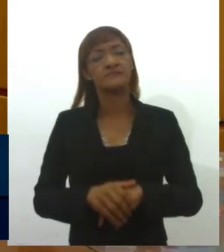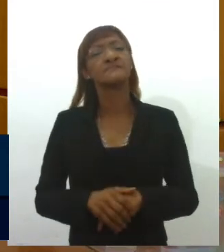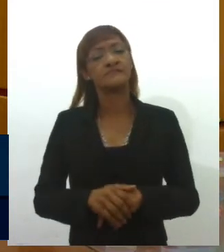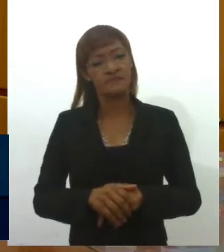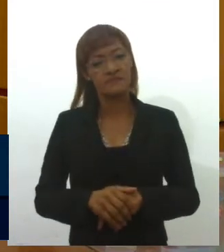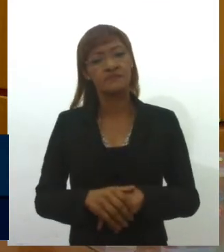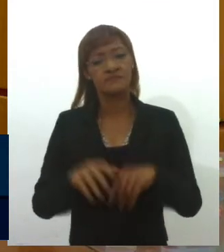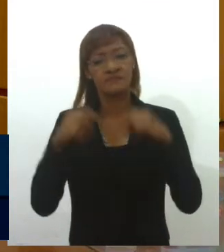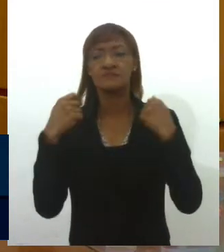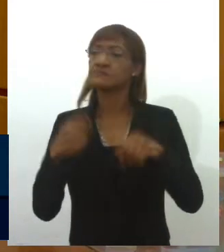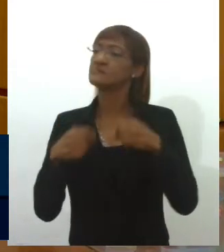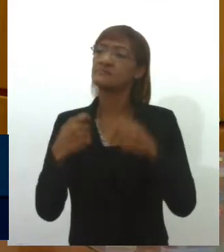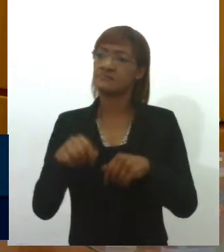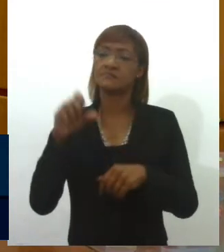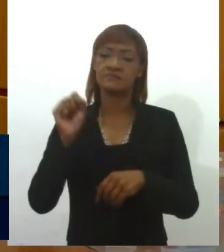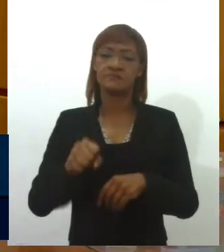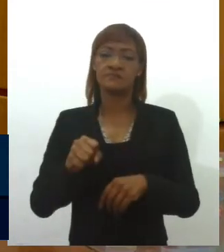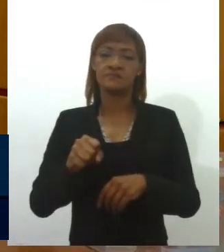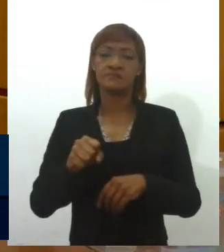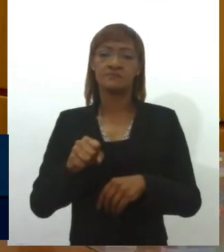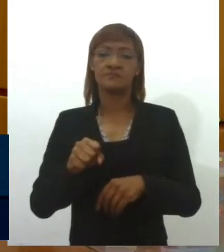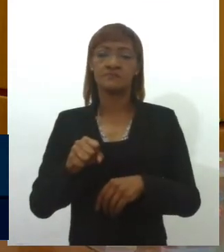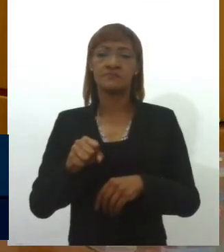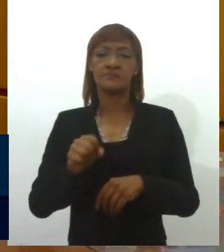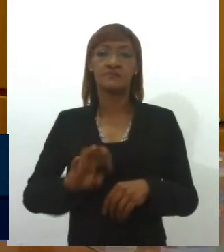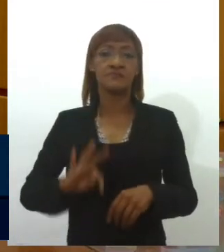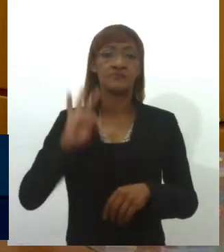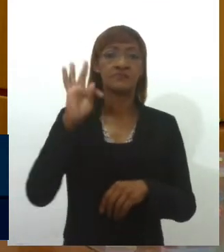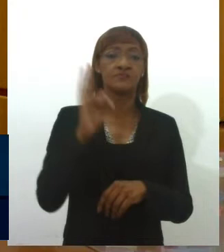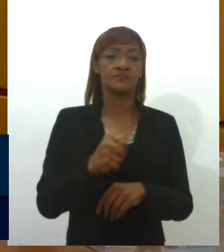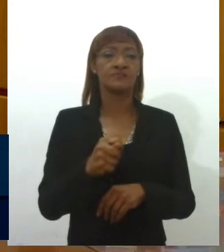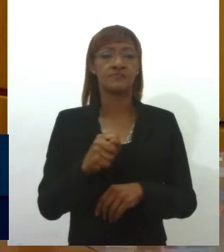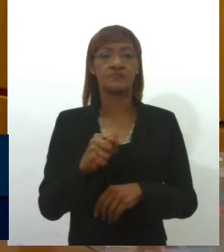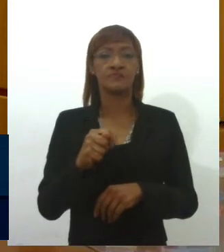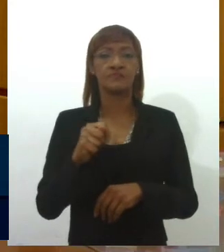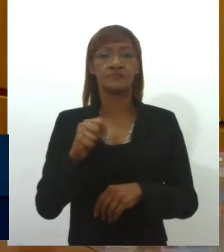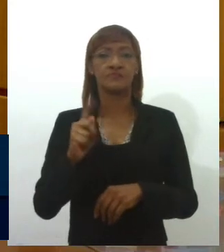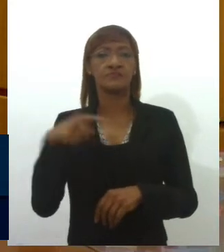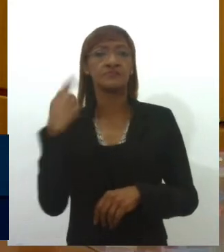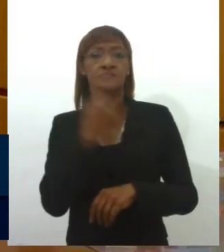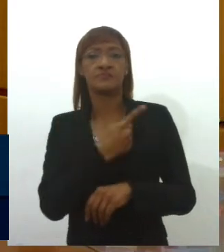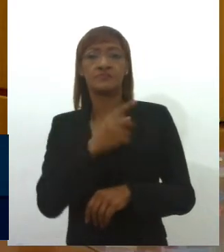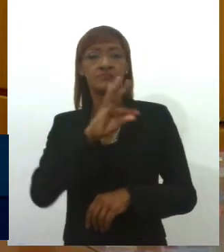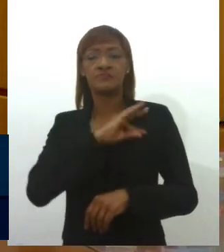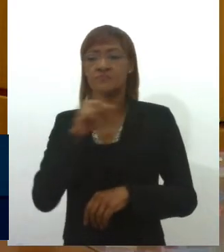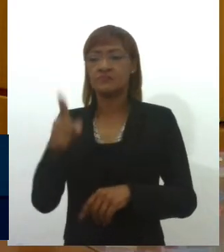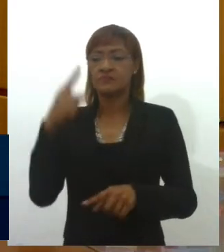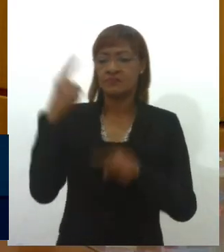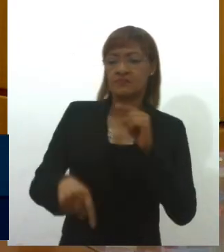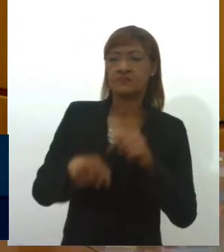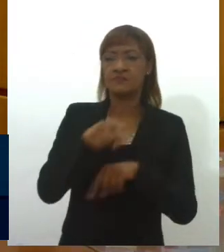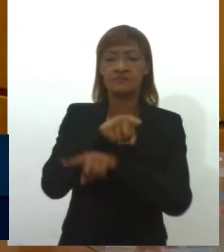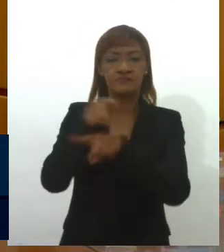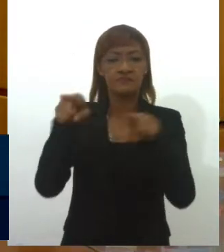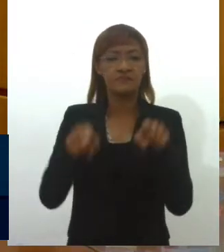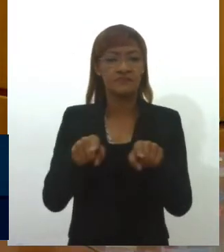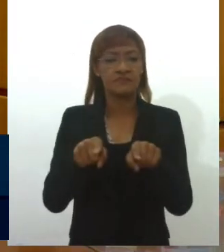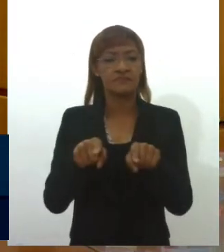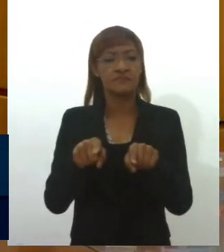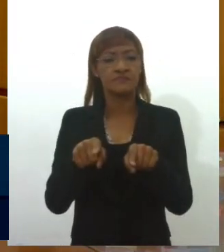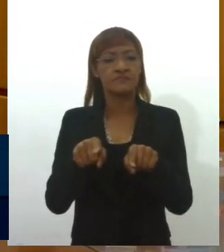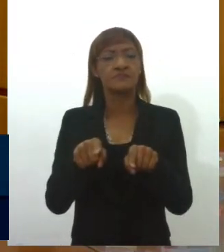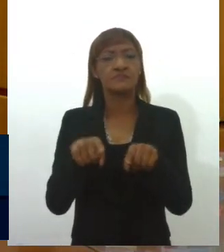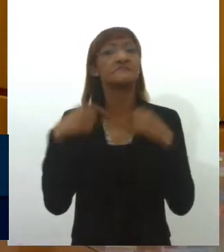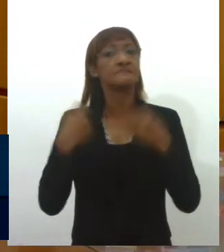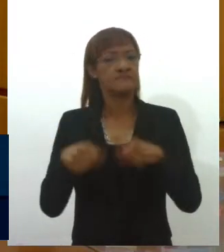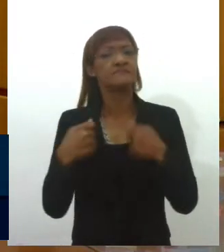necessário que as autoridades que têm poder de polícia para atuar coibindo essas iniciativas precisam atuar porque